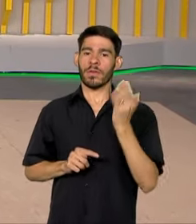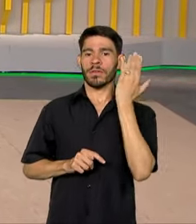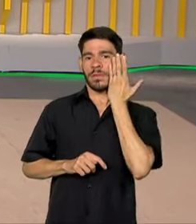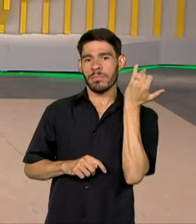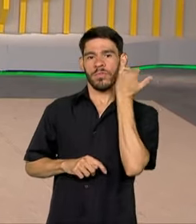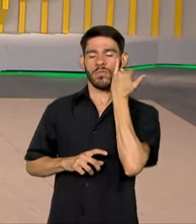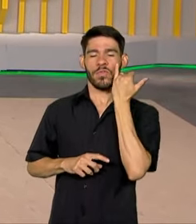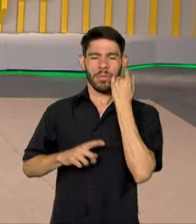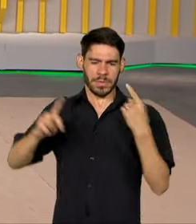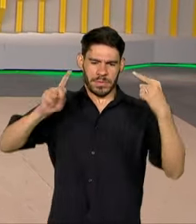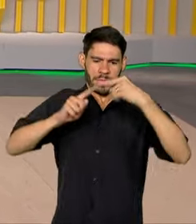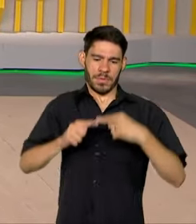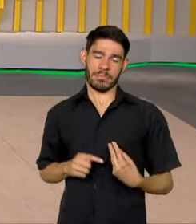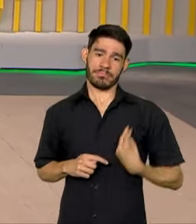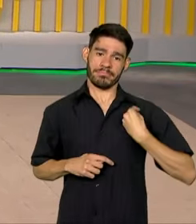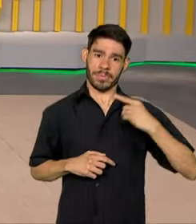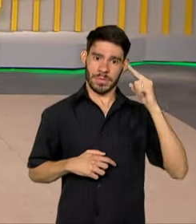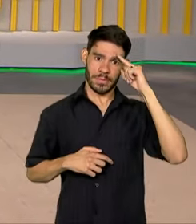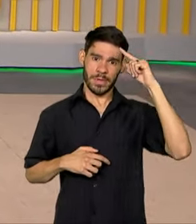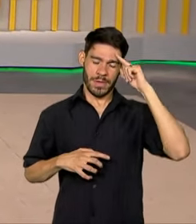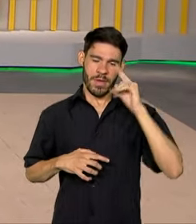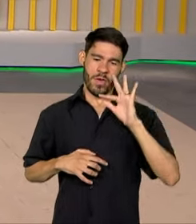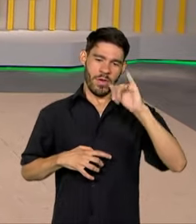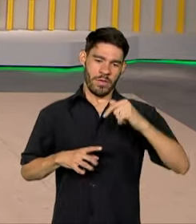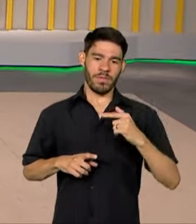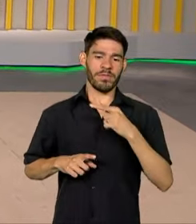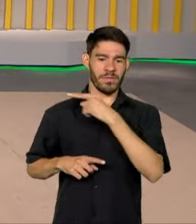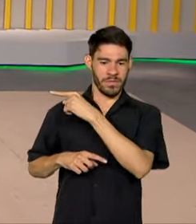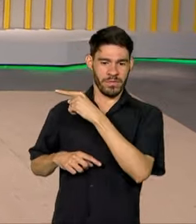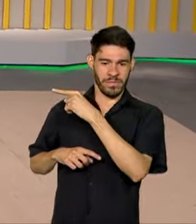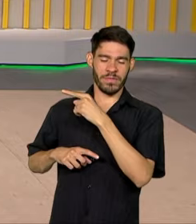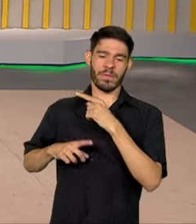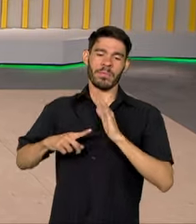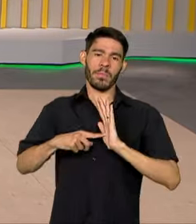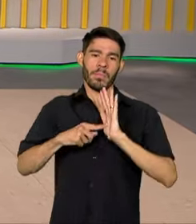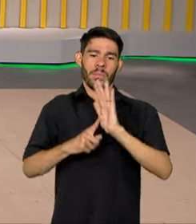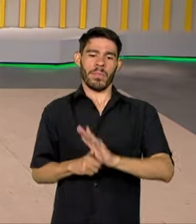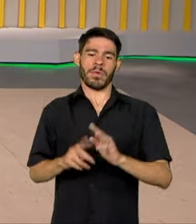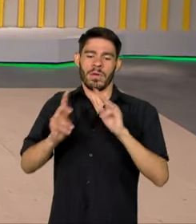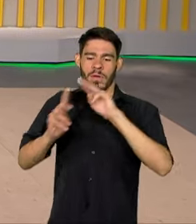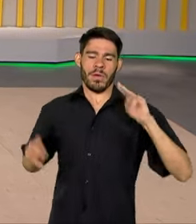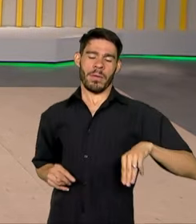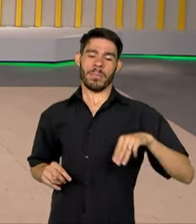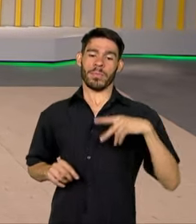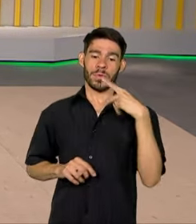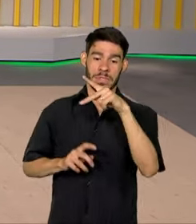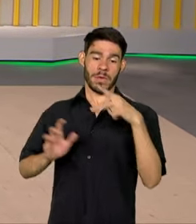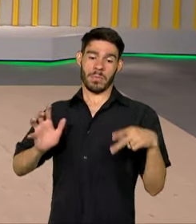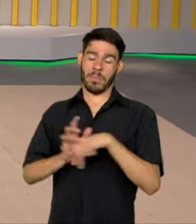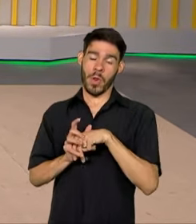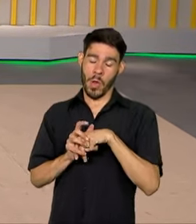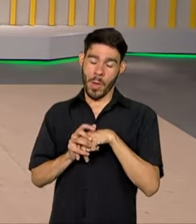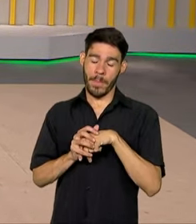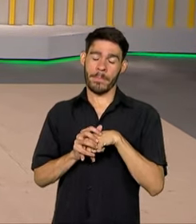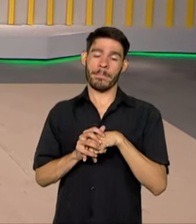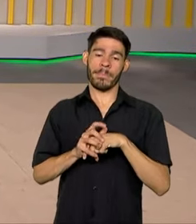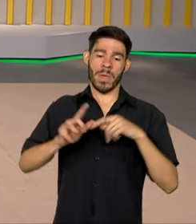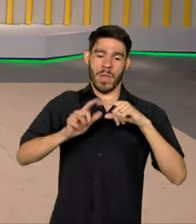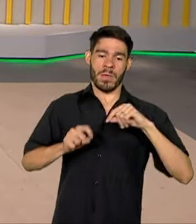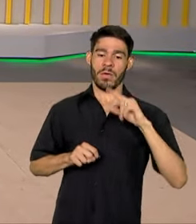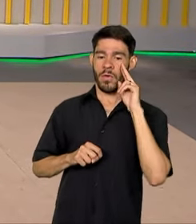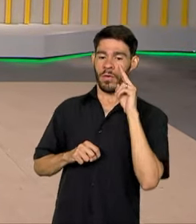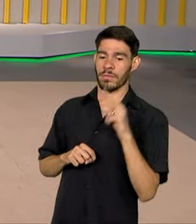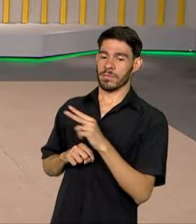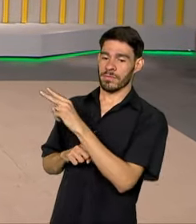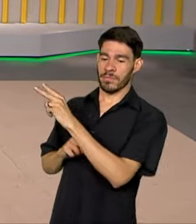têm tudo a ver com o seu dia a dia. A gente encerra essa edição com projeções no Museu da República em Brasília. Olha as imagens aqui na